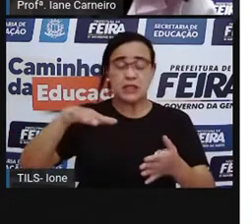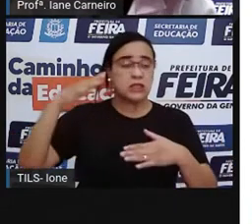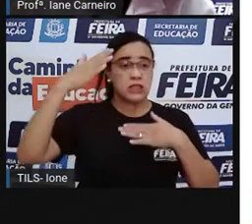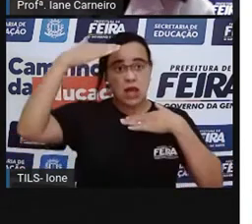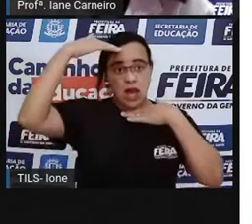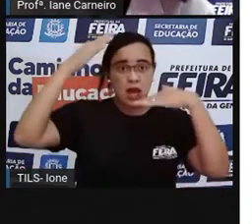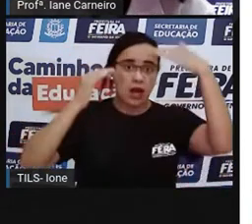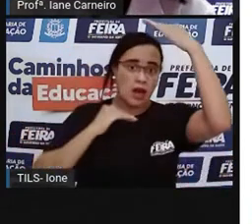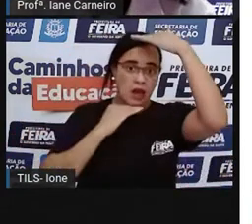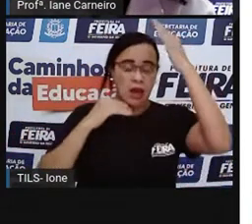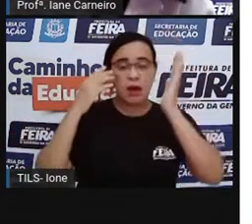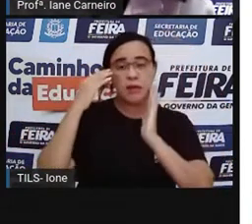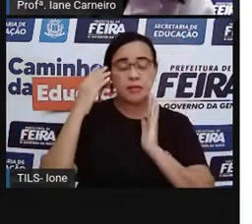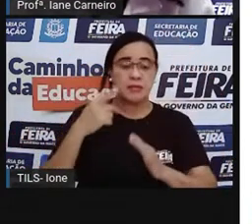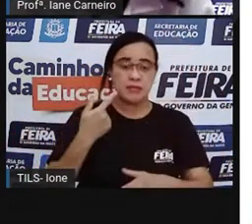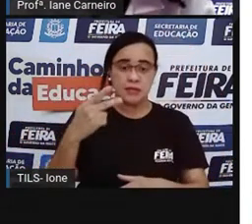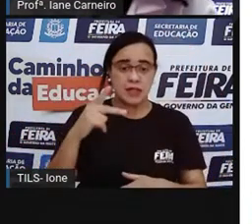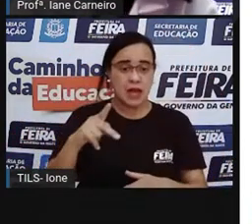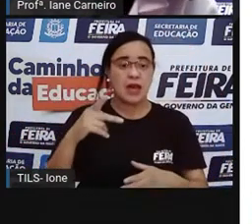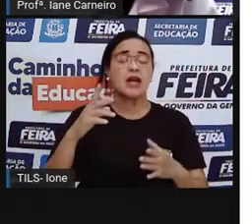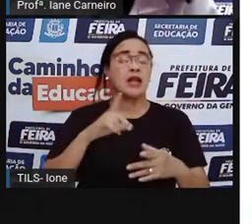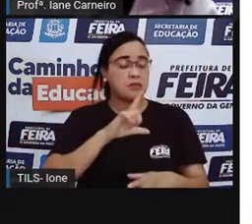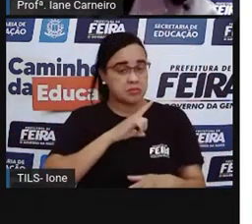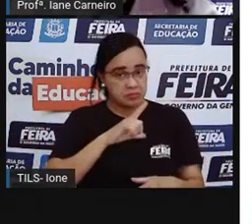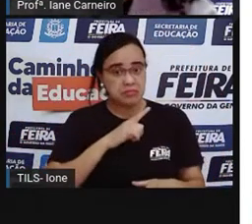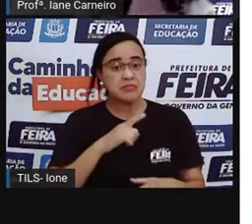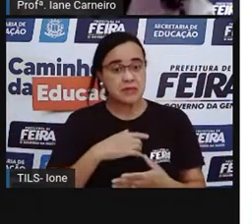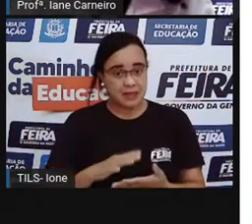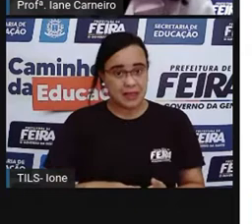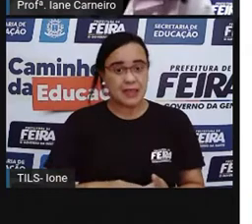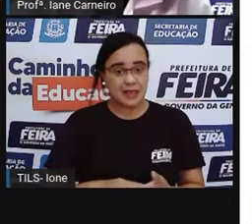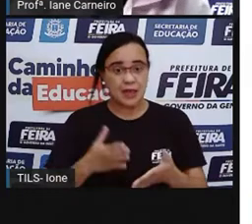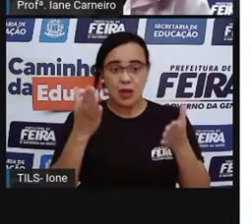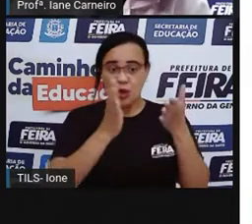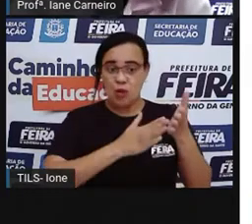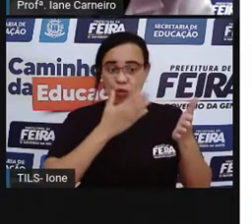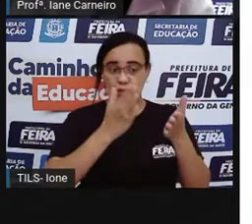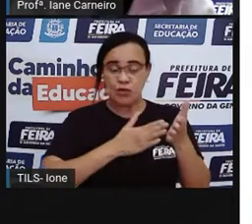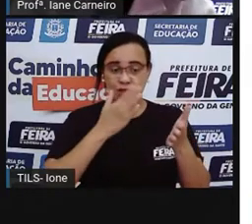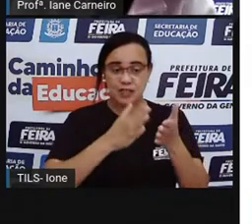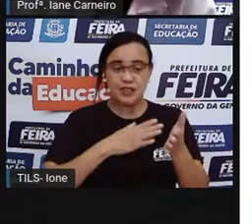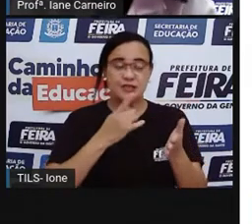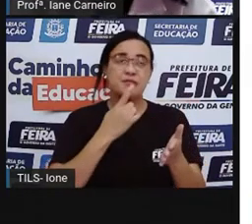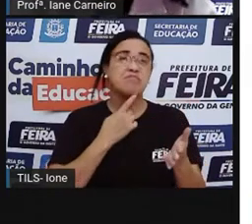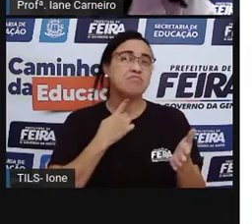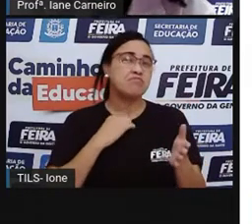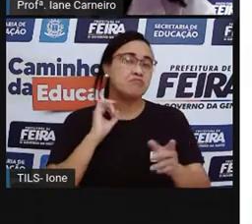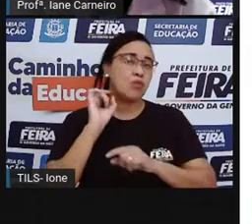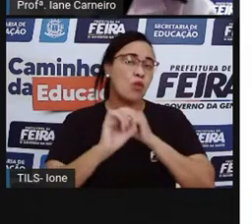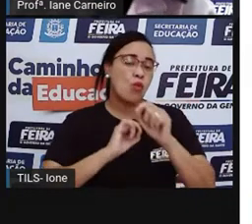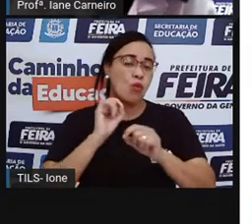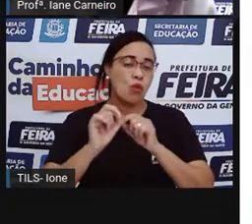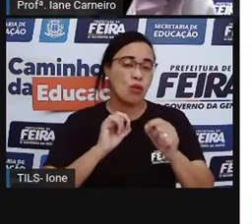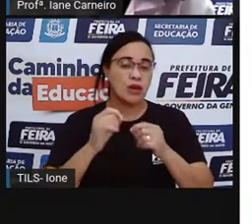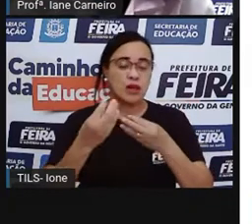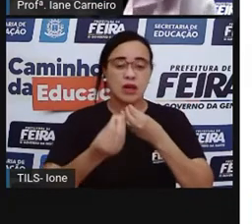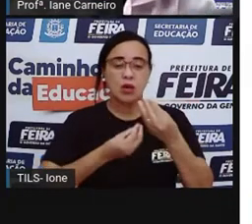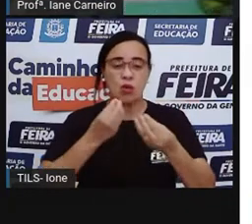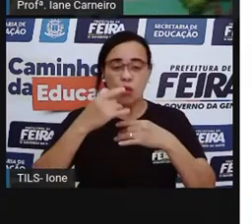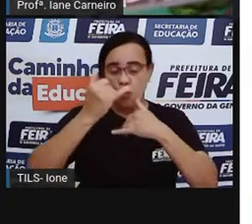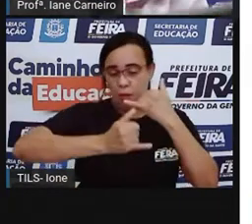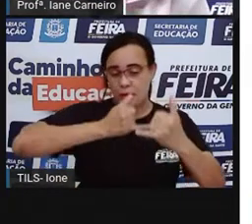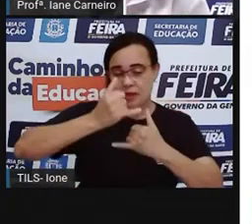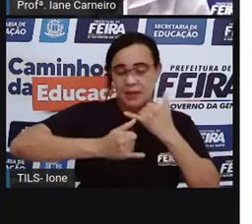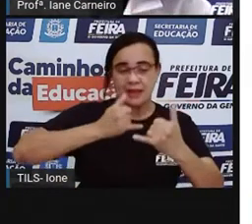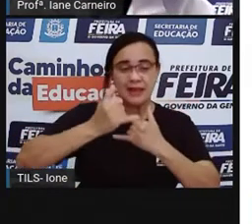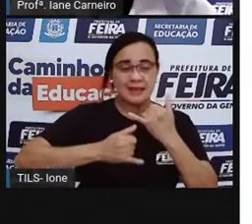crianças da era digital a descobrirem o prazer das brincadeiras tradicionais e para ajudar os pais na aventura de